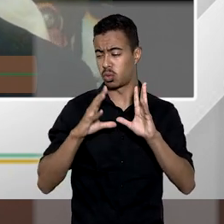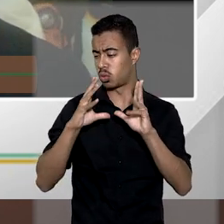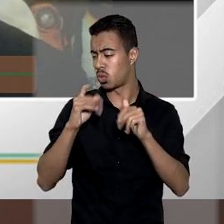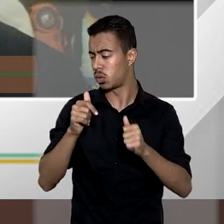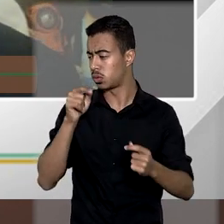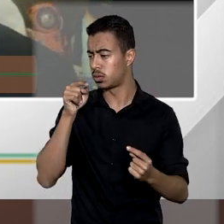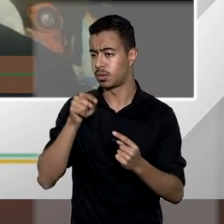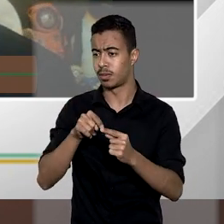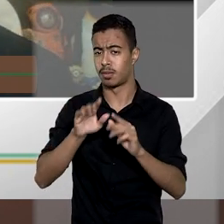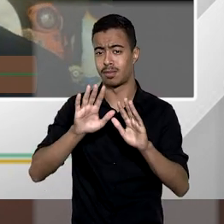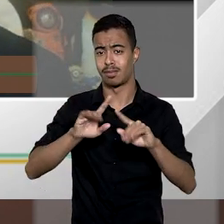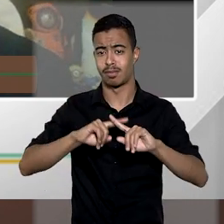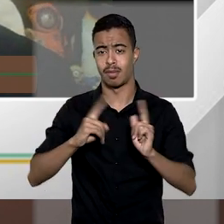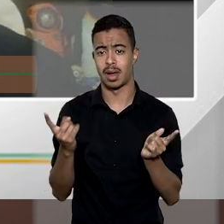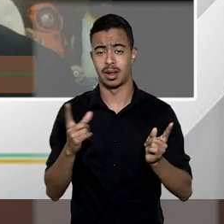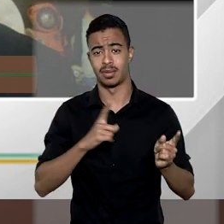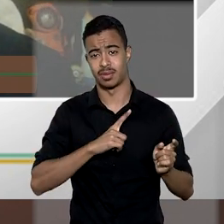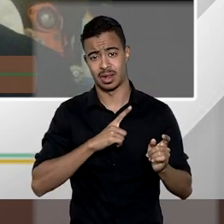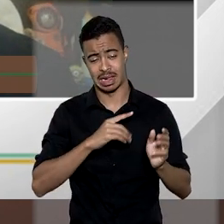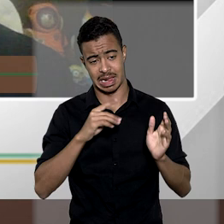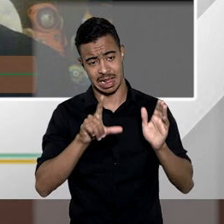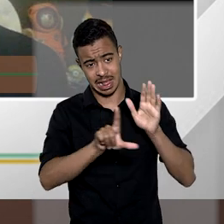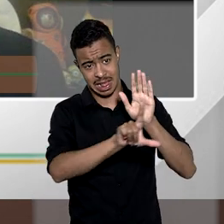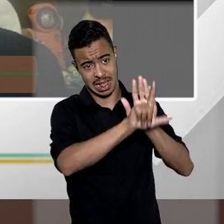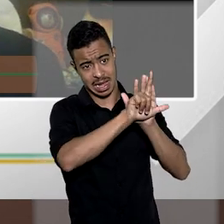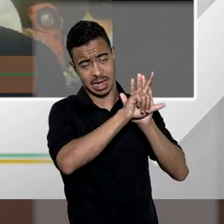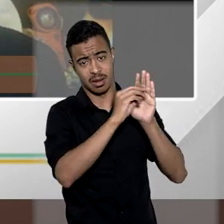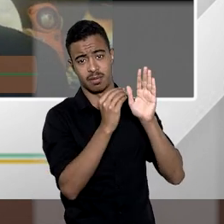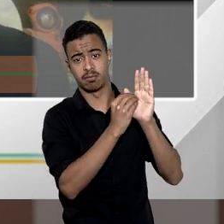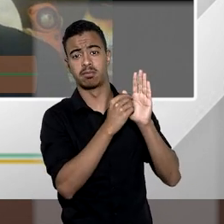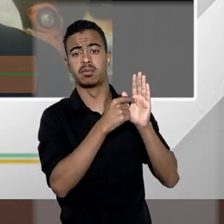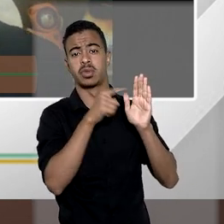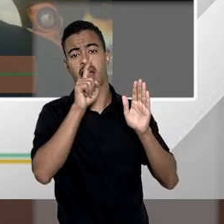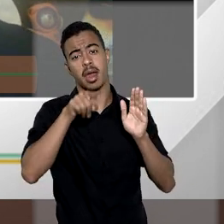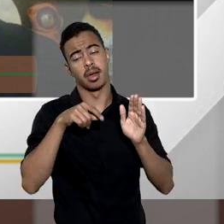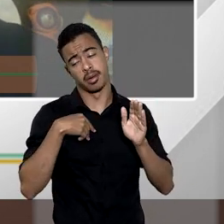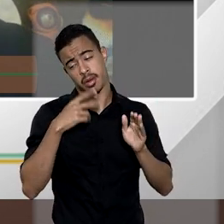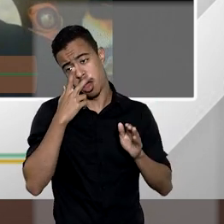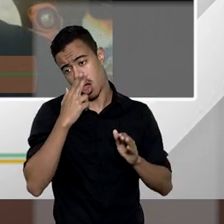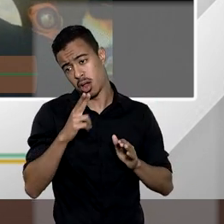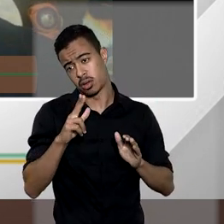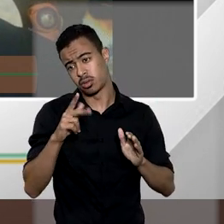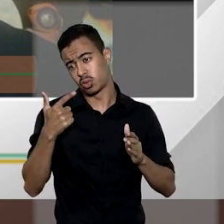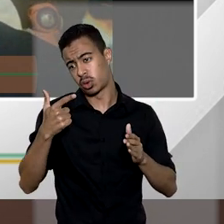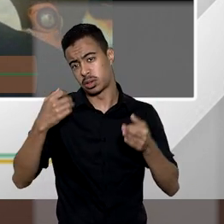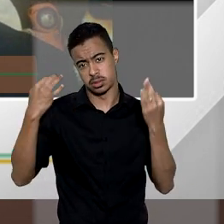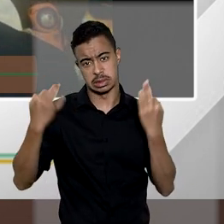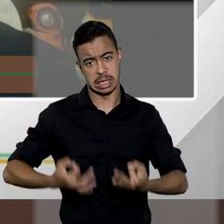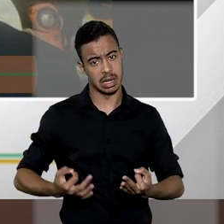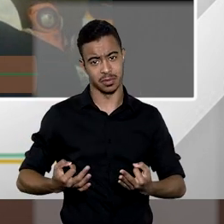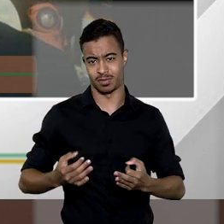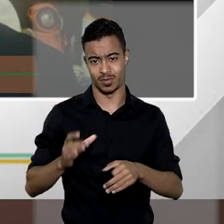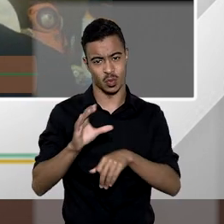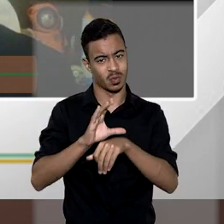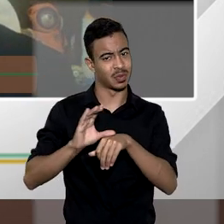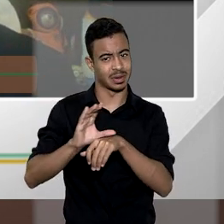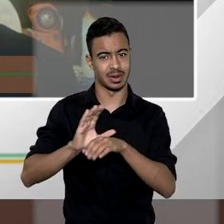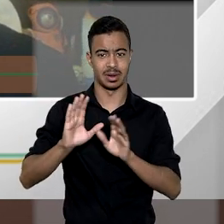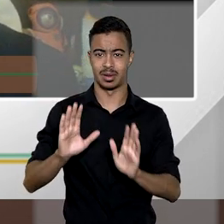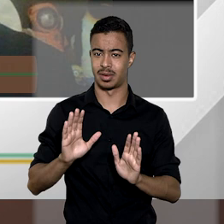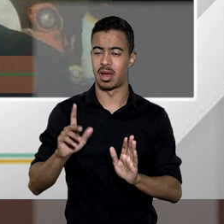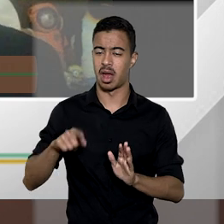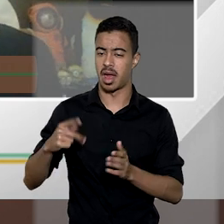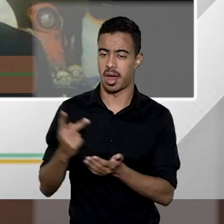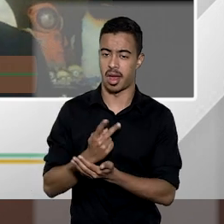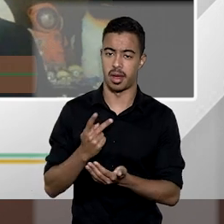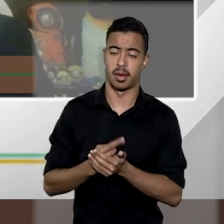a razão de ser mas como é posta na lei é na minha visão inconstitucional eu já disse isso em livro já disse sem